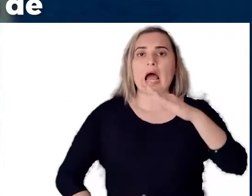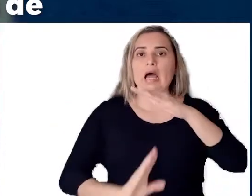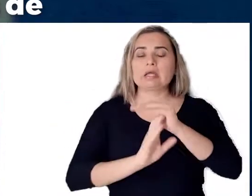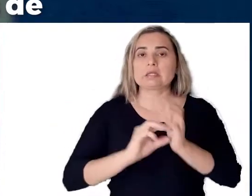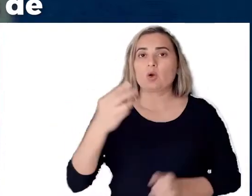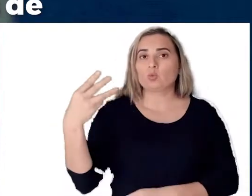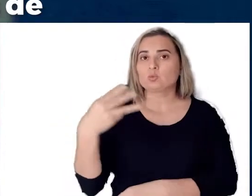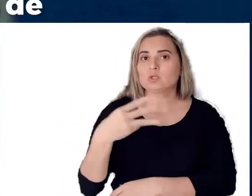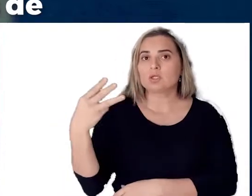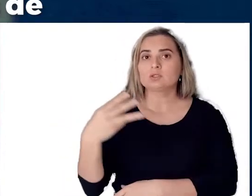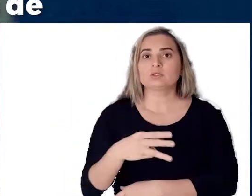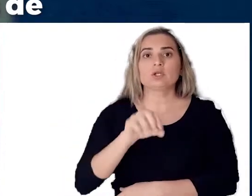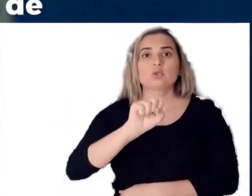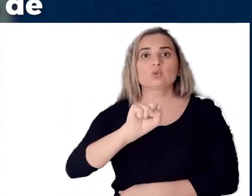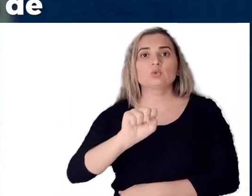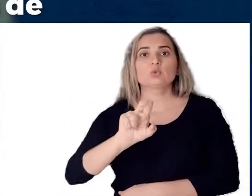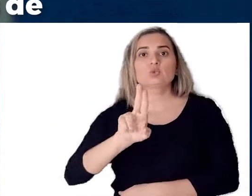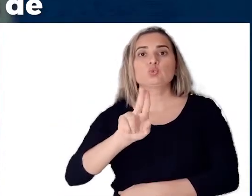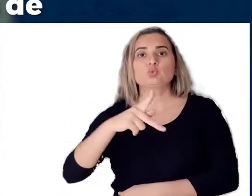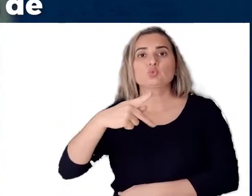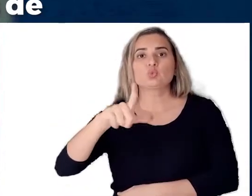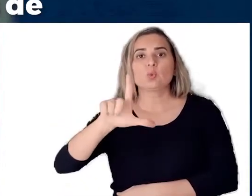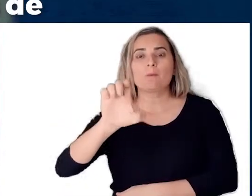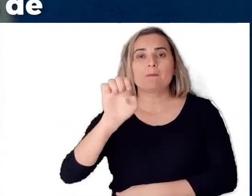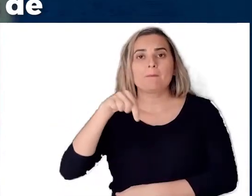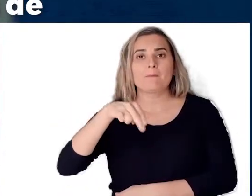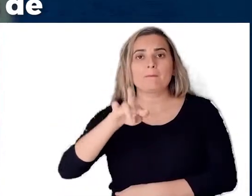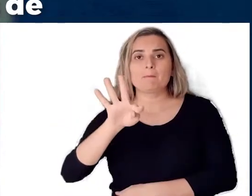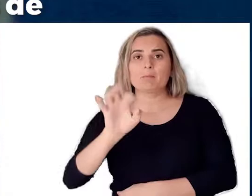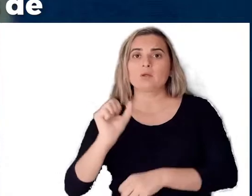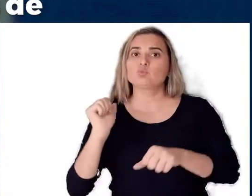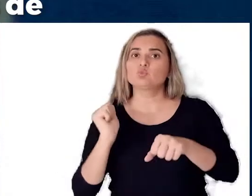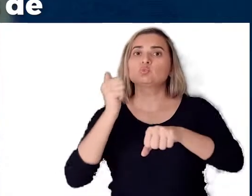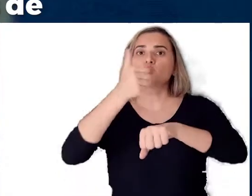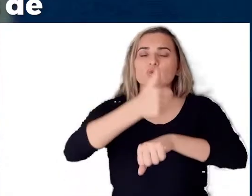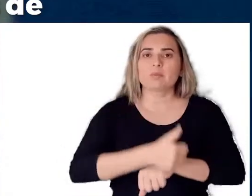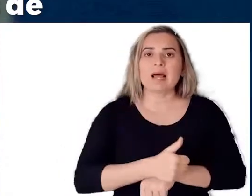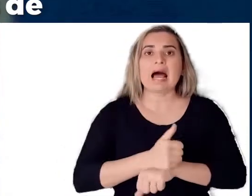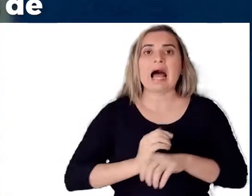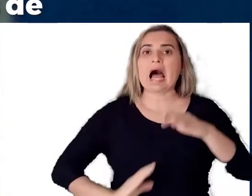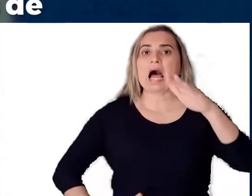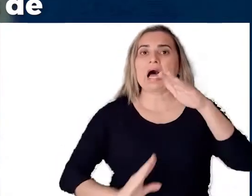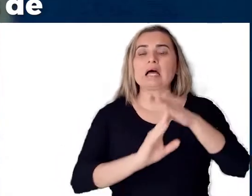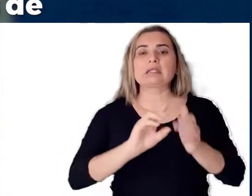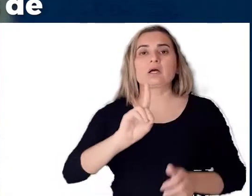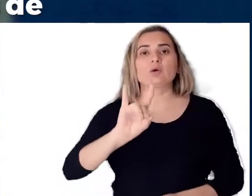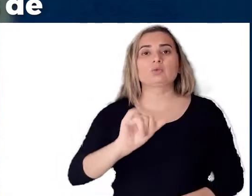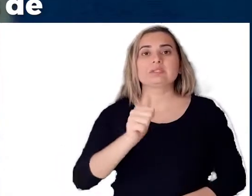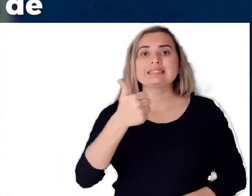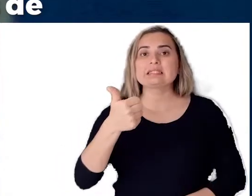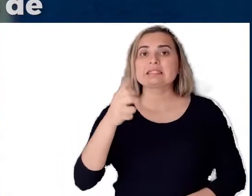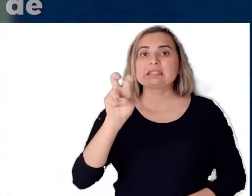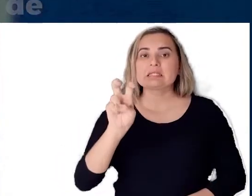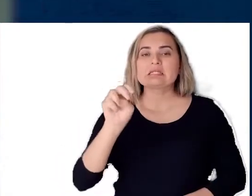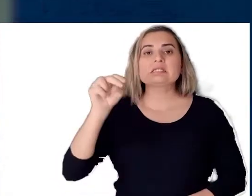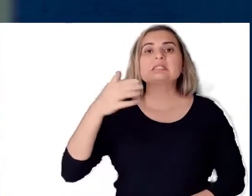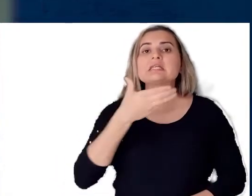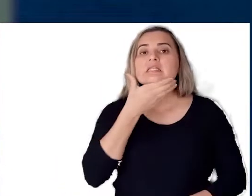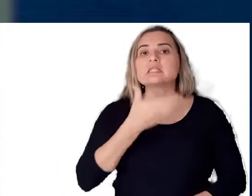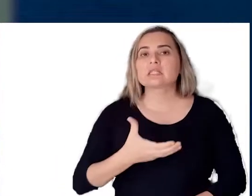suplente devem apresentar as mídias eletrônicas das zonas eleitorais competentes até 15 de dezembro de 2020.